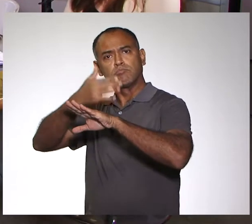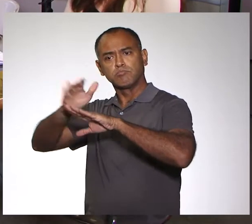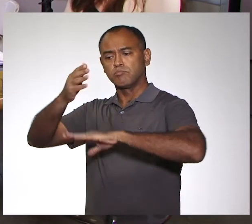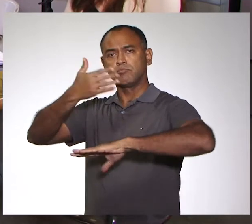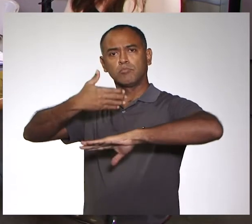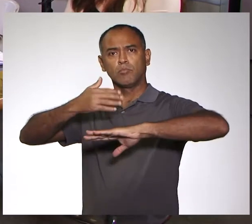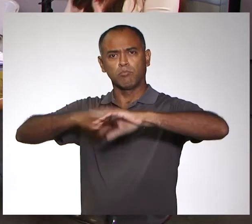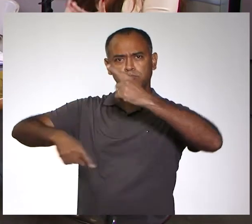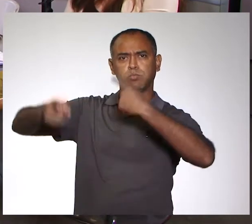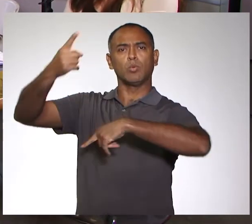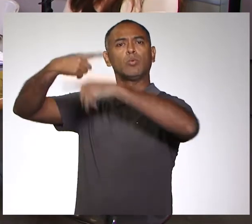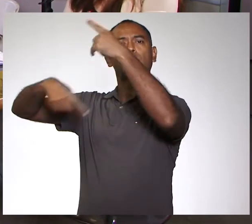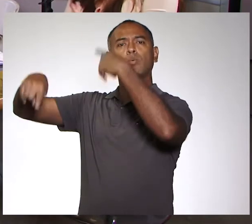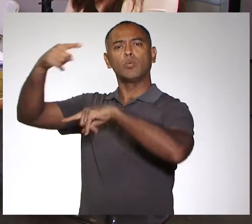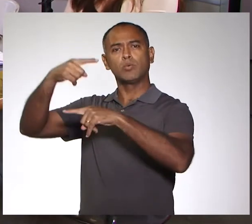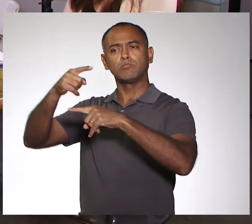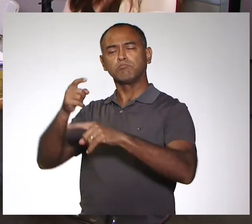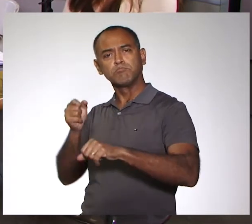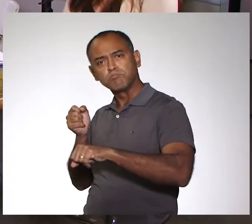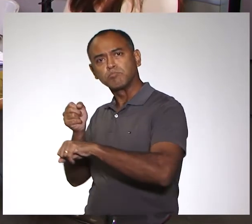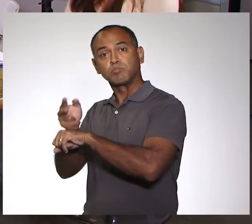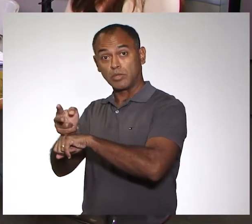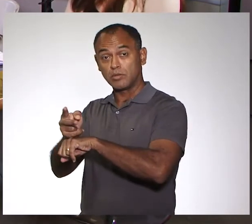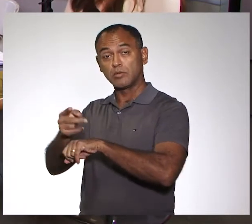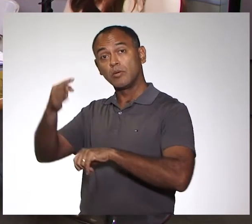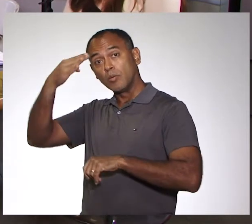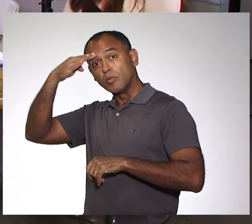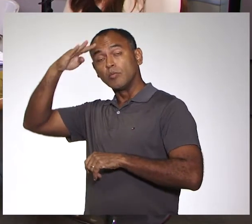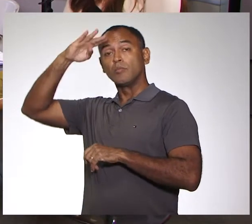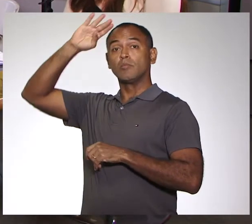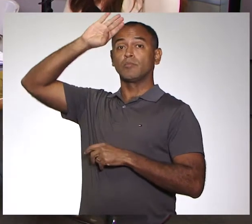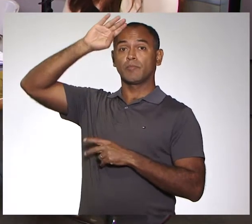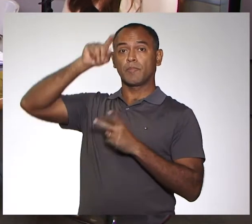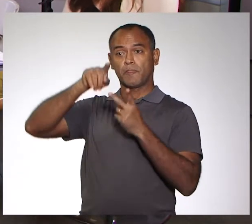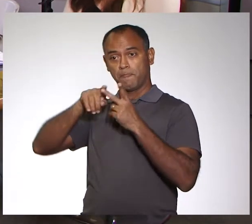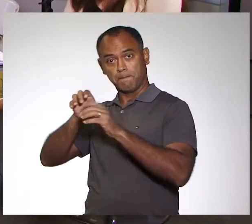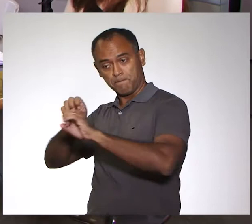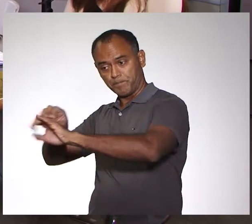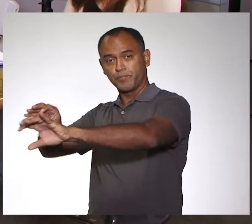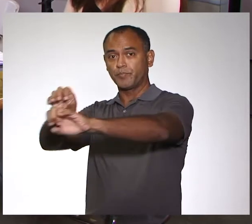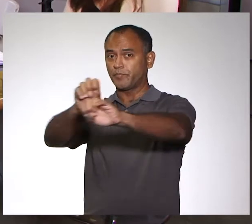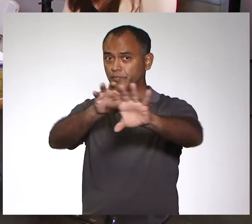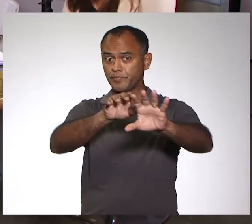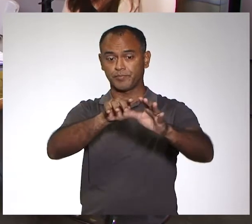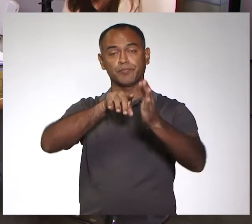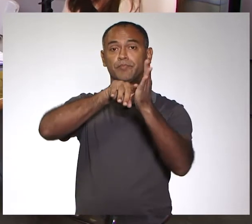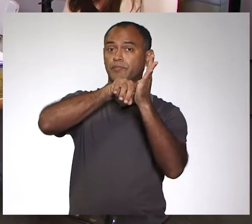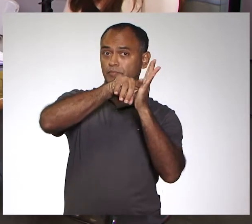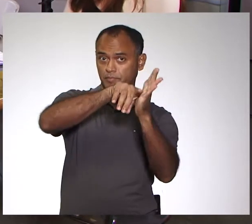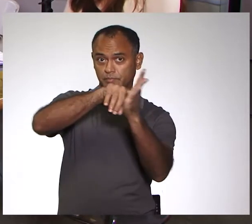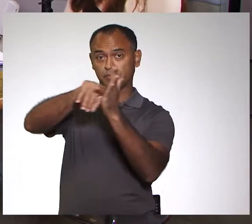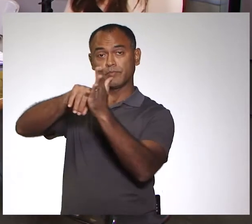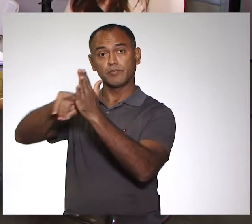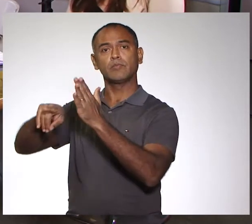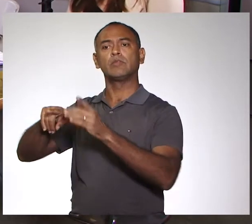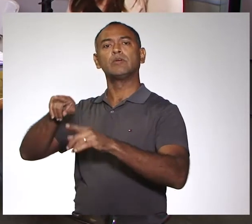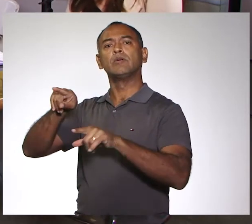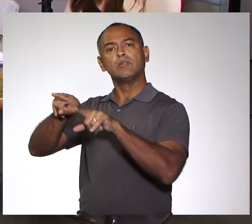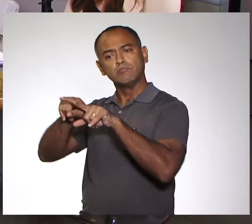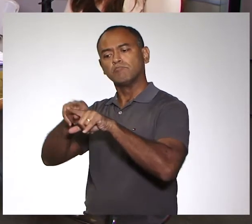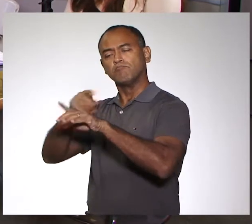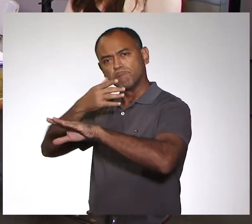na vida acadêmica, na carreira acadêmica, na área de ensino e pesquisa. E